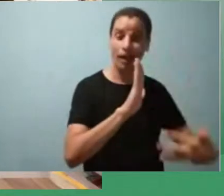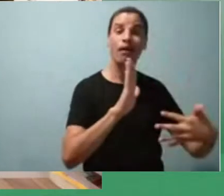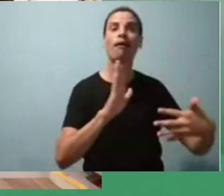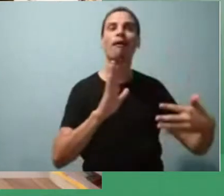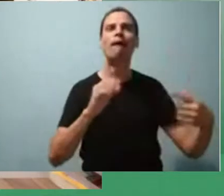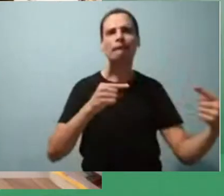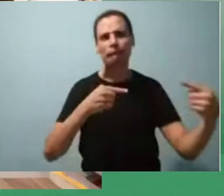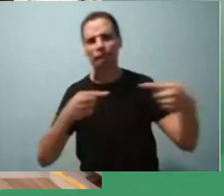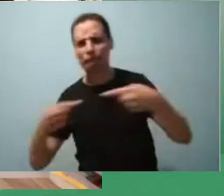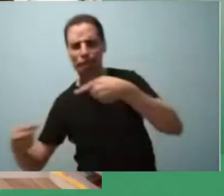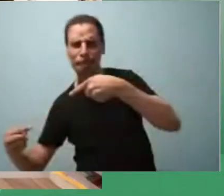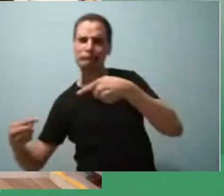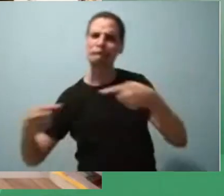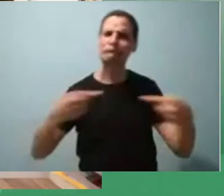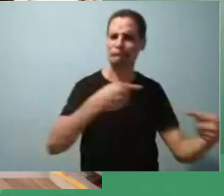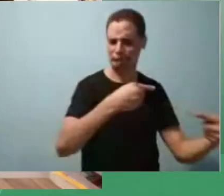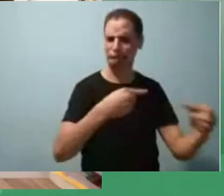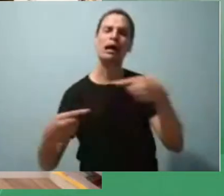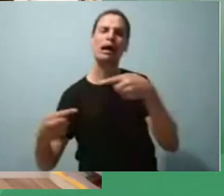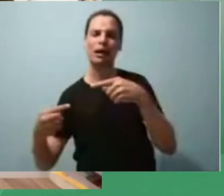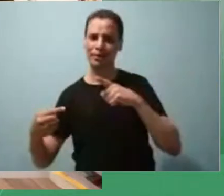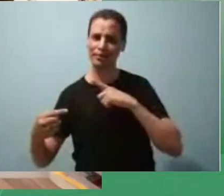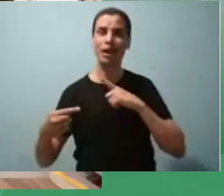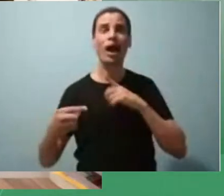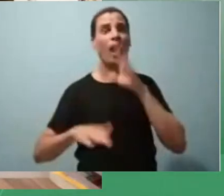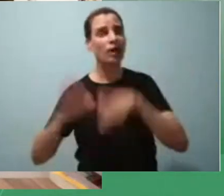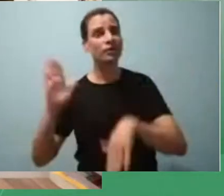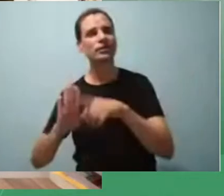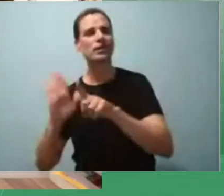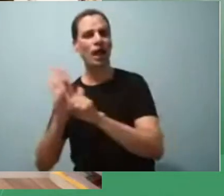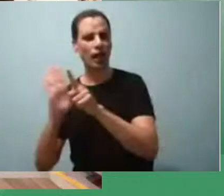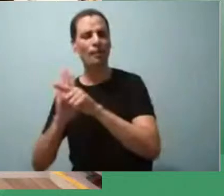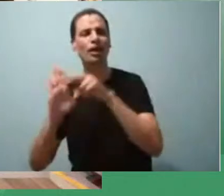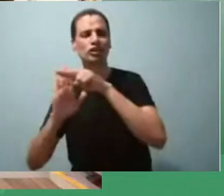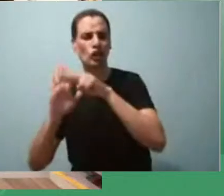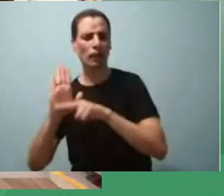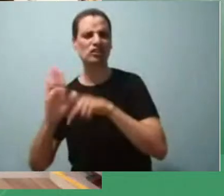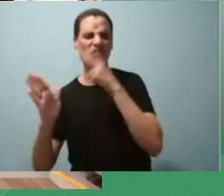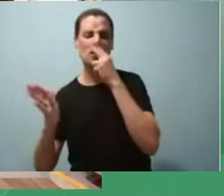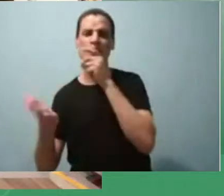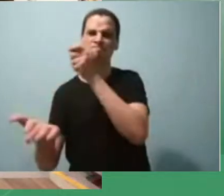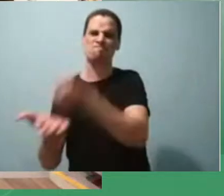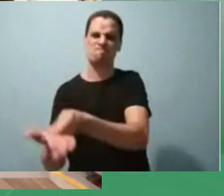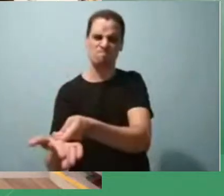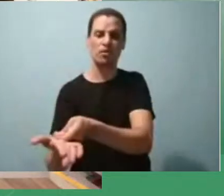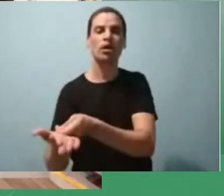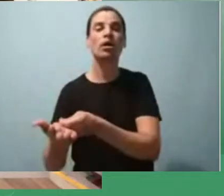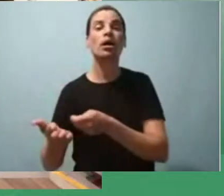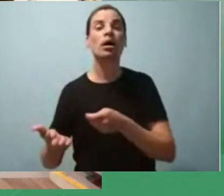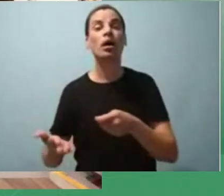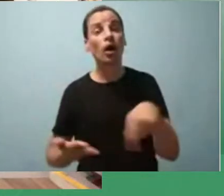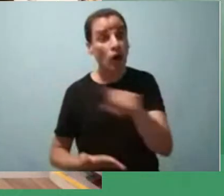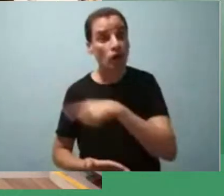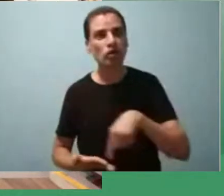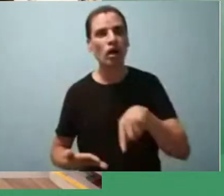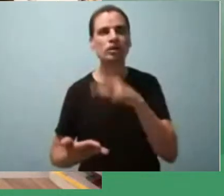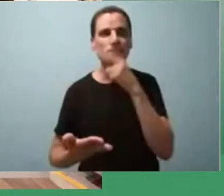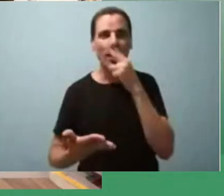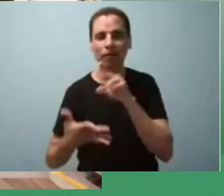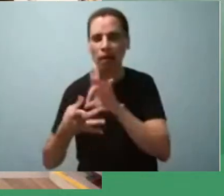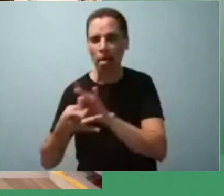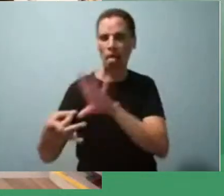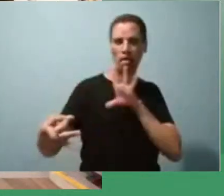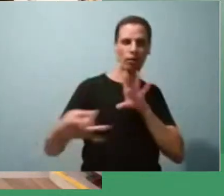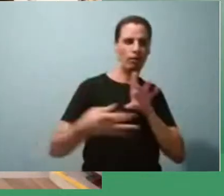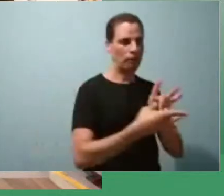em alguns momentos da nossa sociedade a gramática normativa ela é imposta né então não podemos nos desvencilar nem de uma e